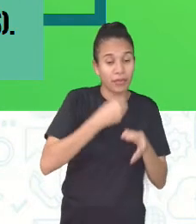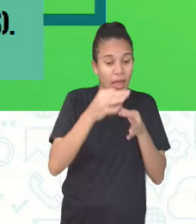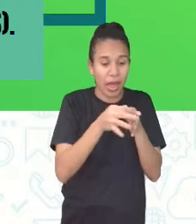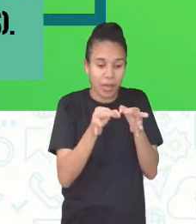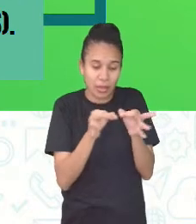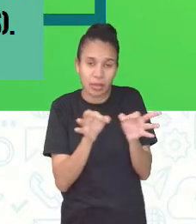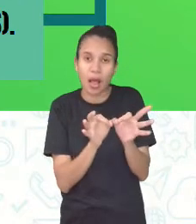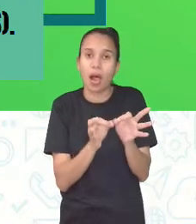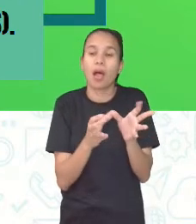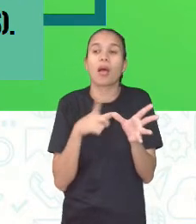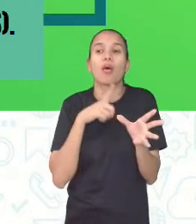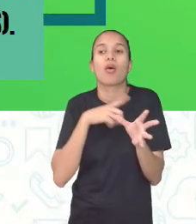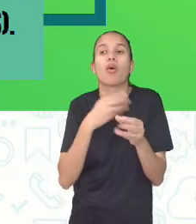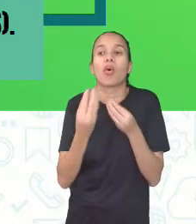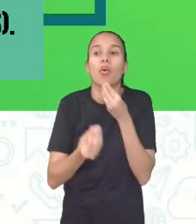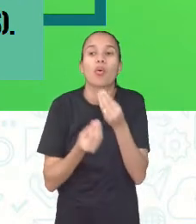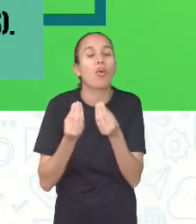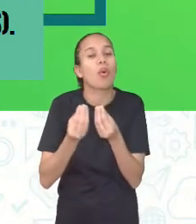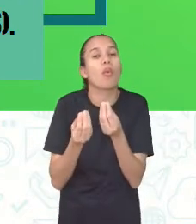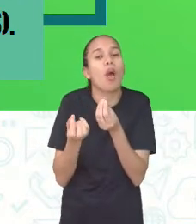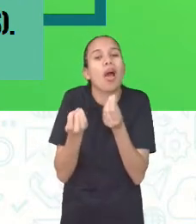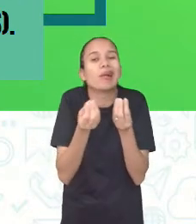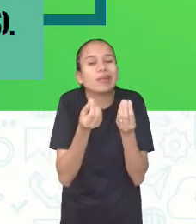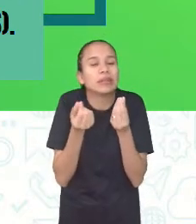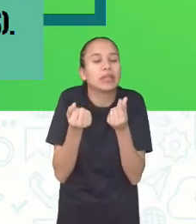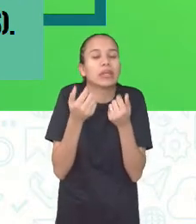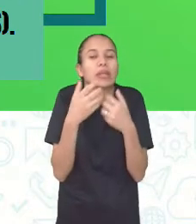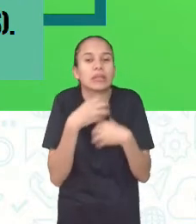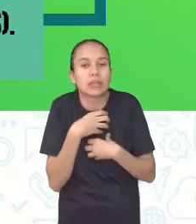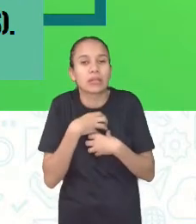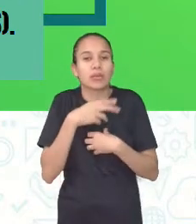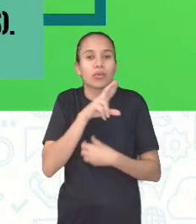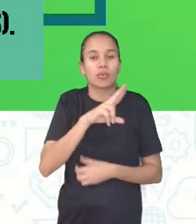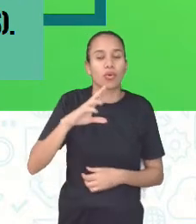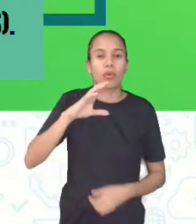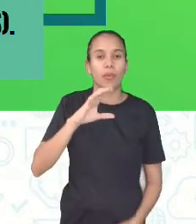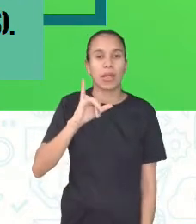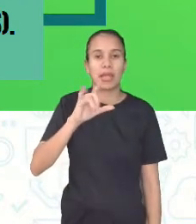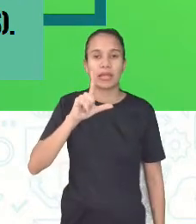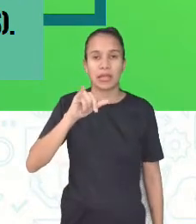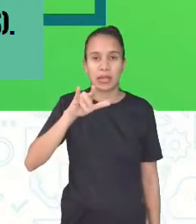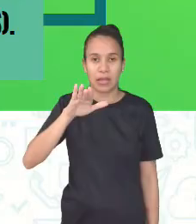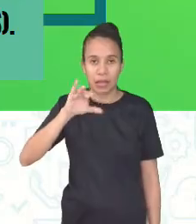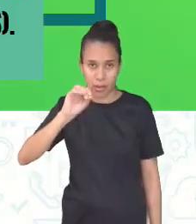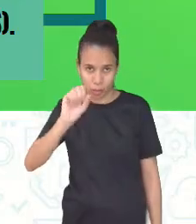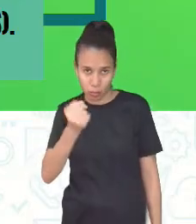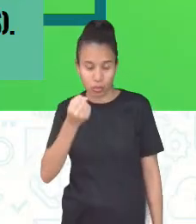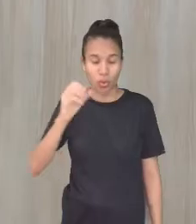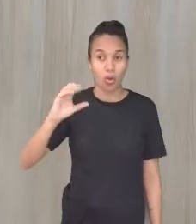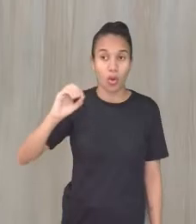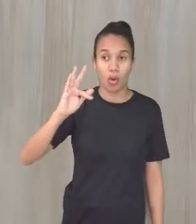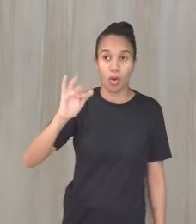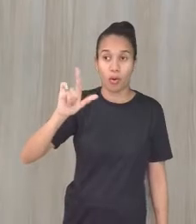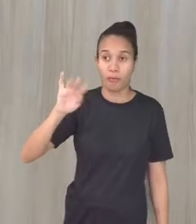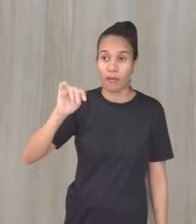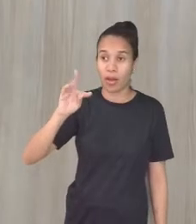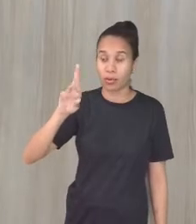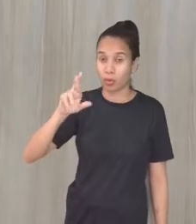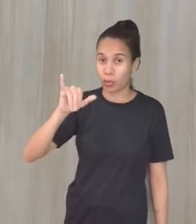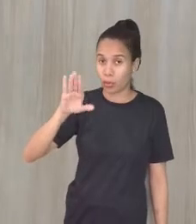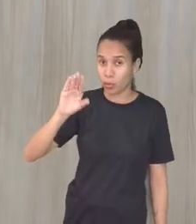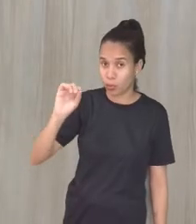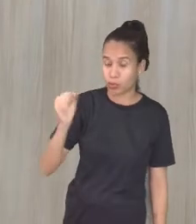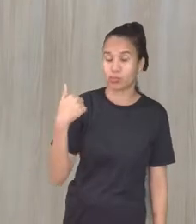de prolongamentos muito sensíveis, chamadas de cílios olfatórios. Essa questão também do olfato, a gente vai